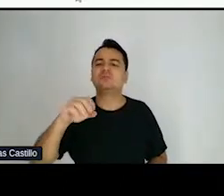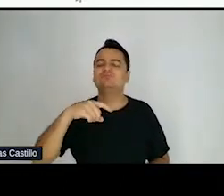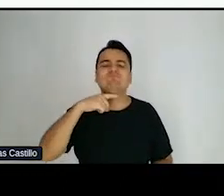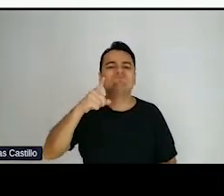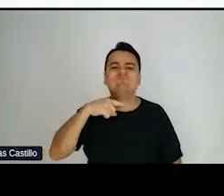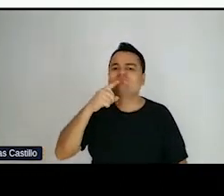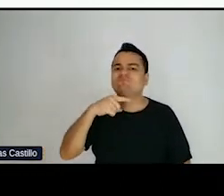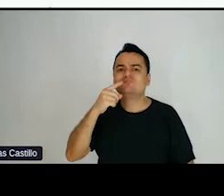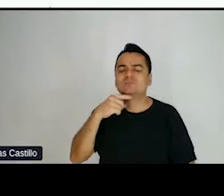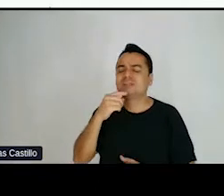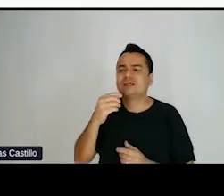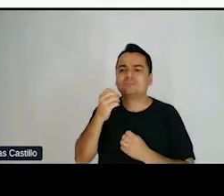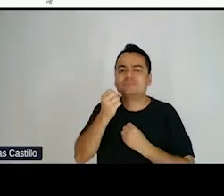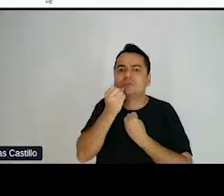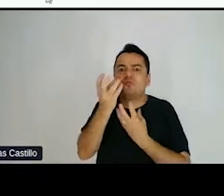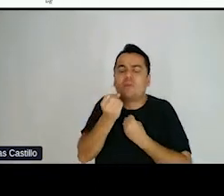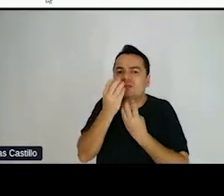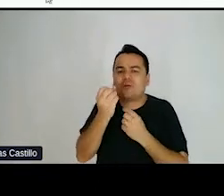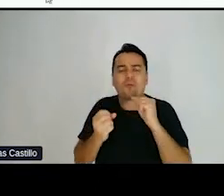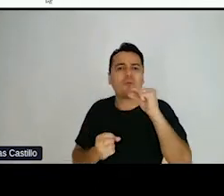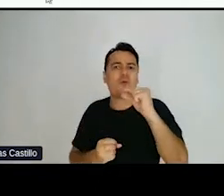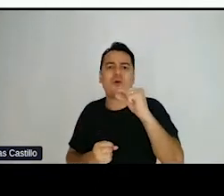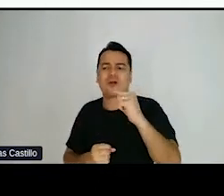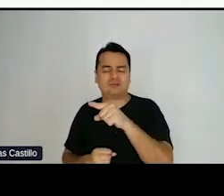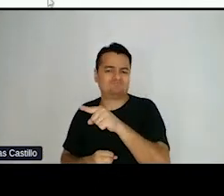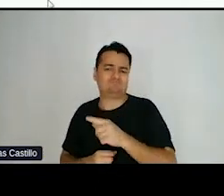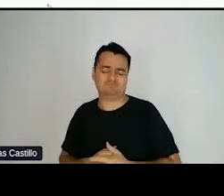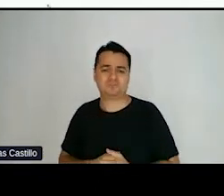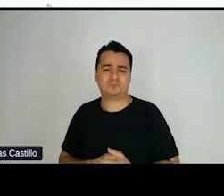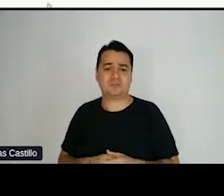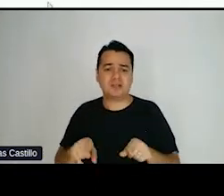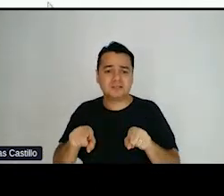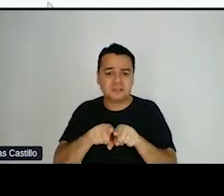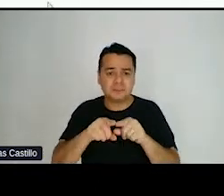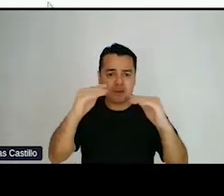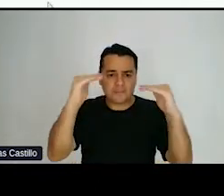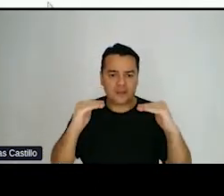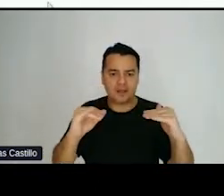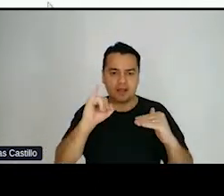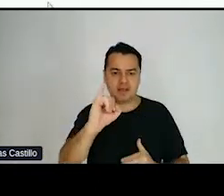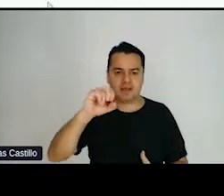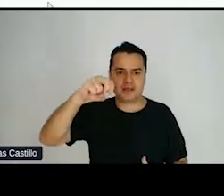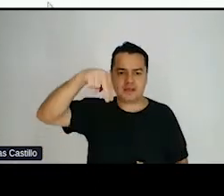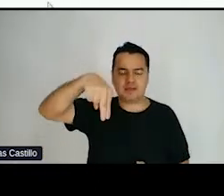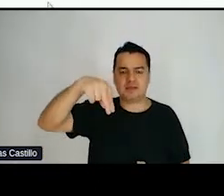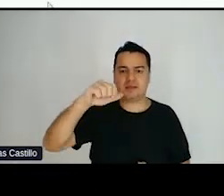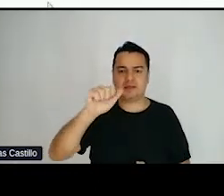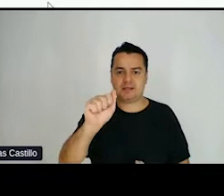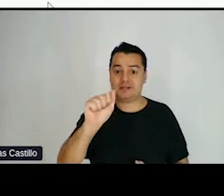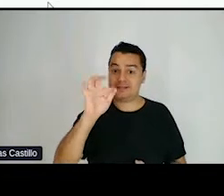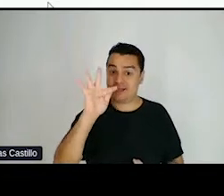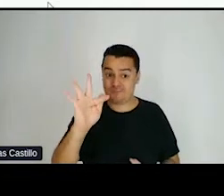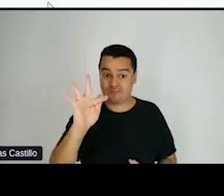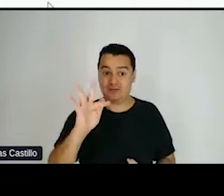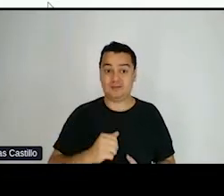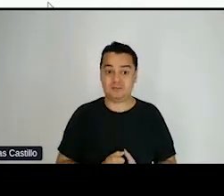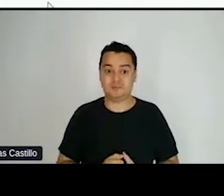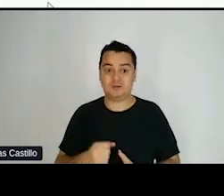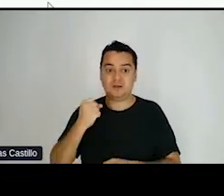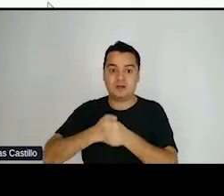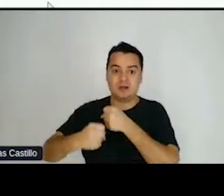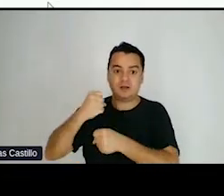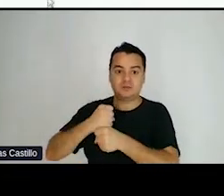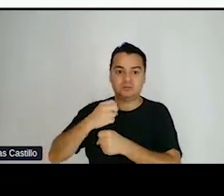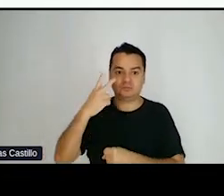Já o ENAF, de 2018, que é o índice de analfabetismo da população brasileira entre 15 e 64